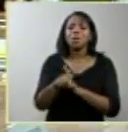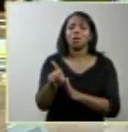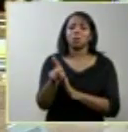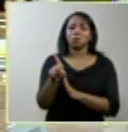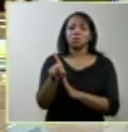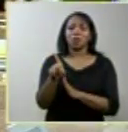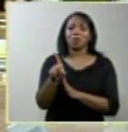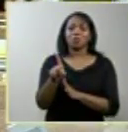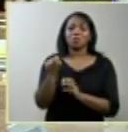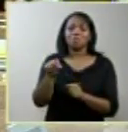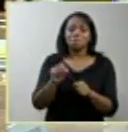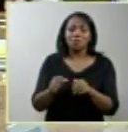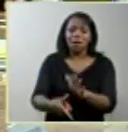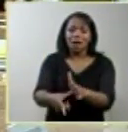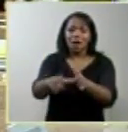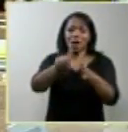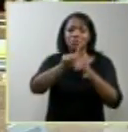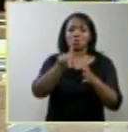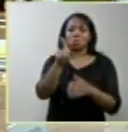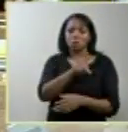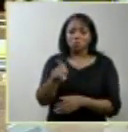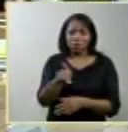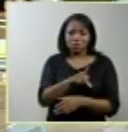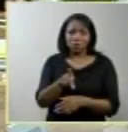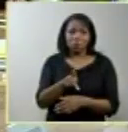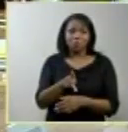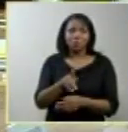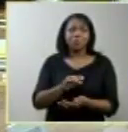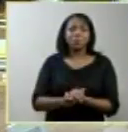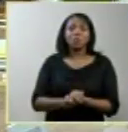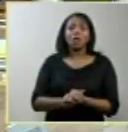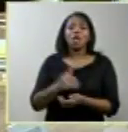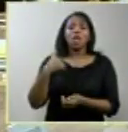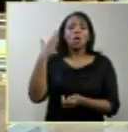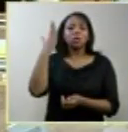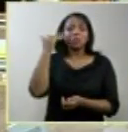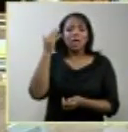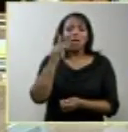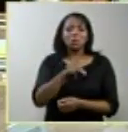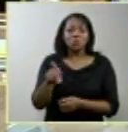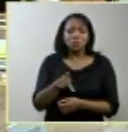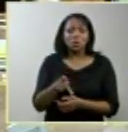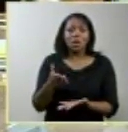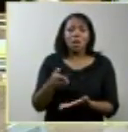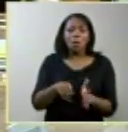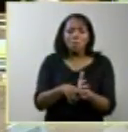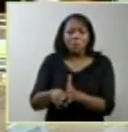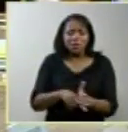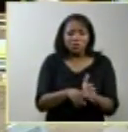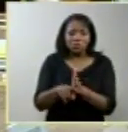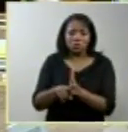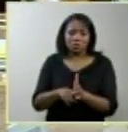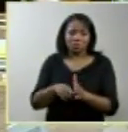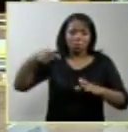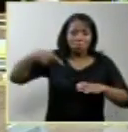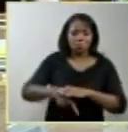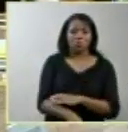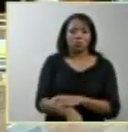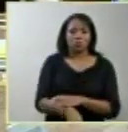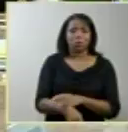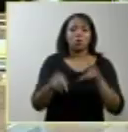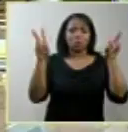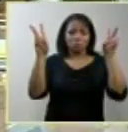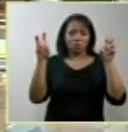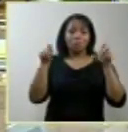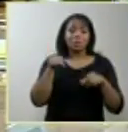excelência fez anteriormente ao professor Pinotti e eu sei que a professora Débora Diniz é uma pesquisadora desse tema e